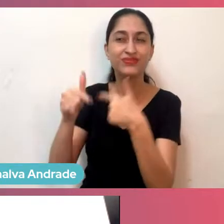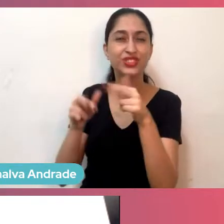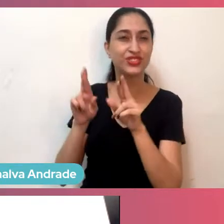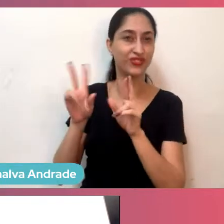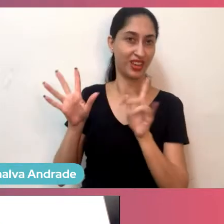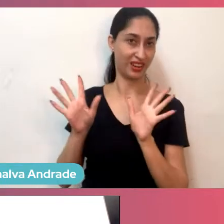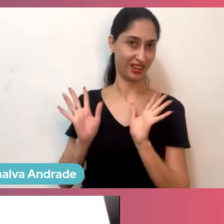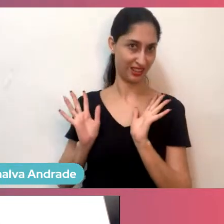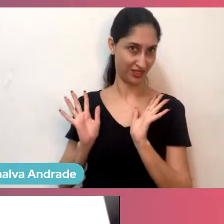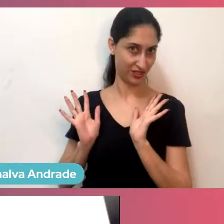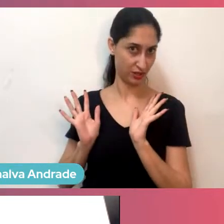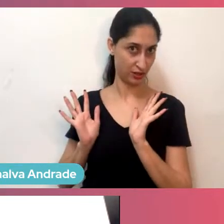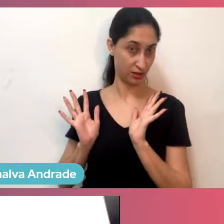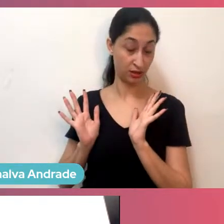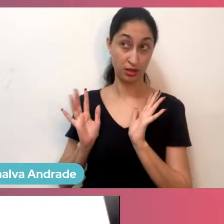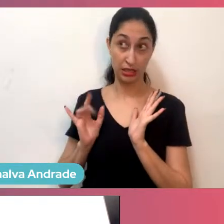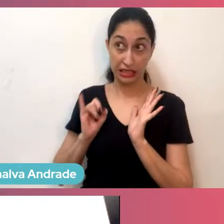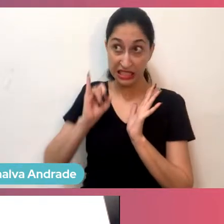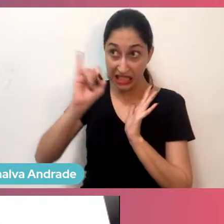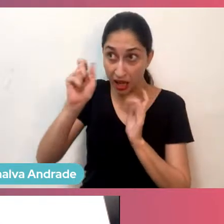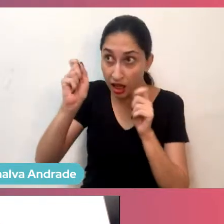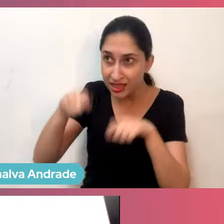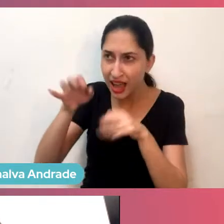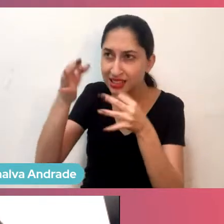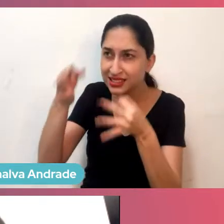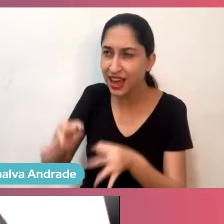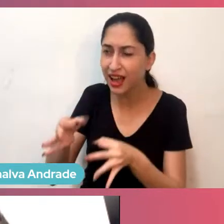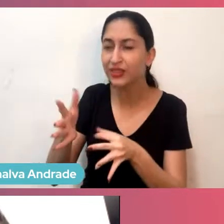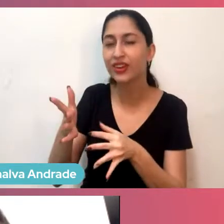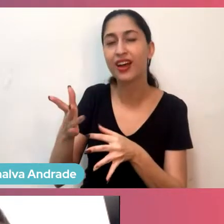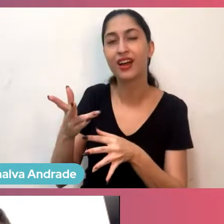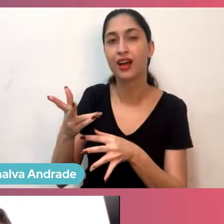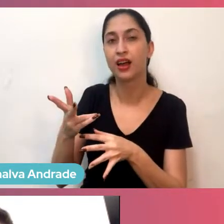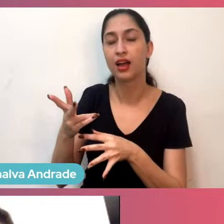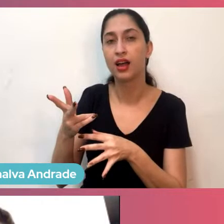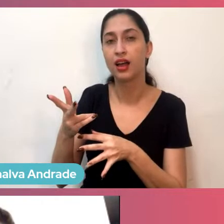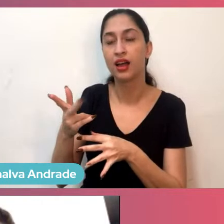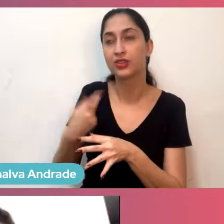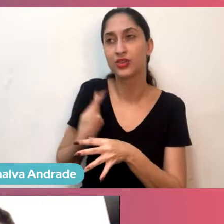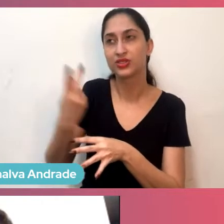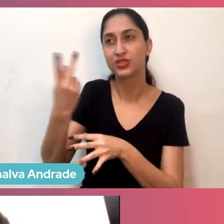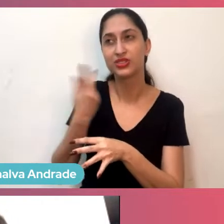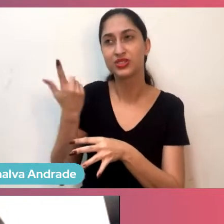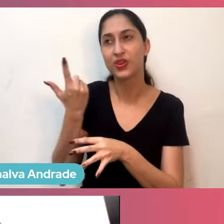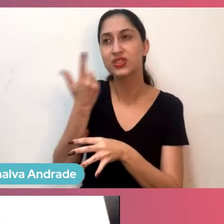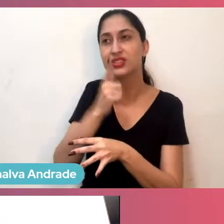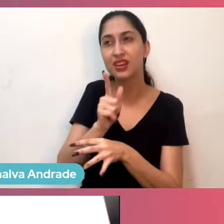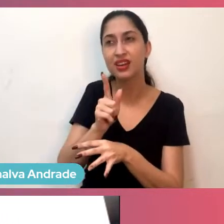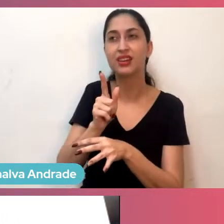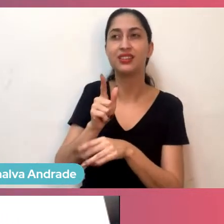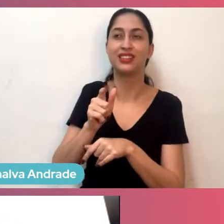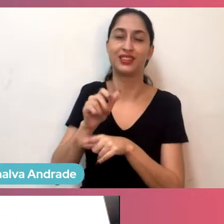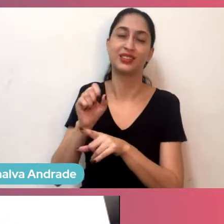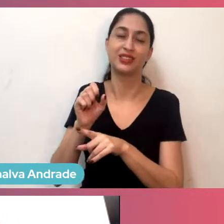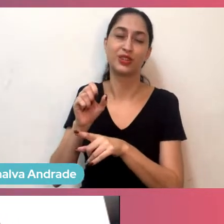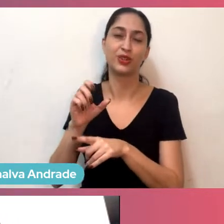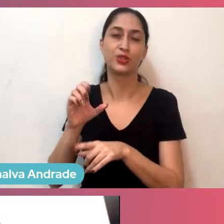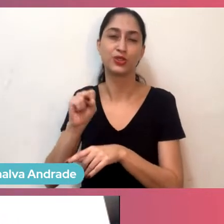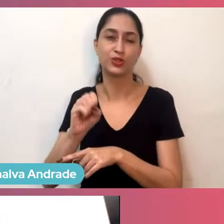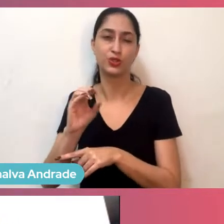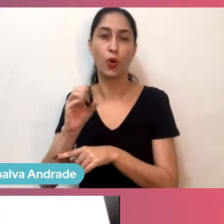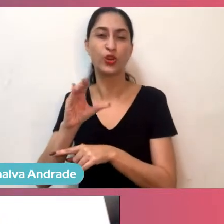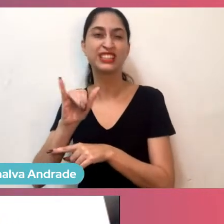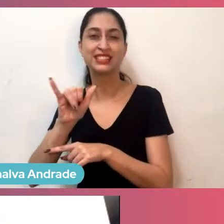relação de trabalho demete, a gente transforma isso de fato numa sociedade, se não